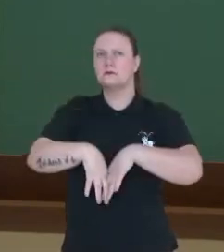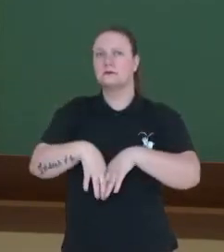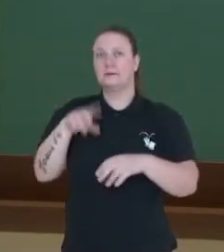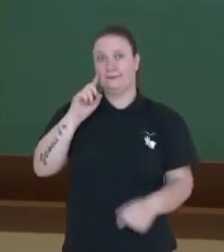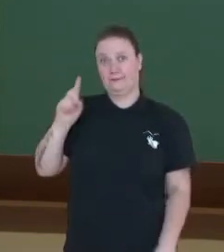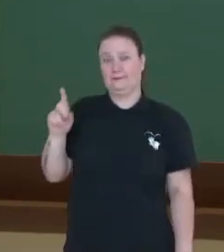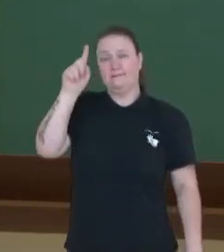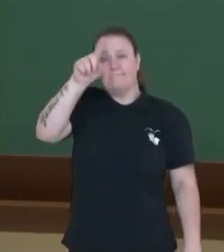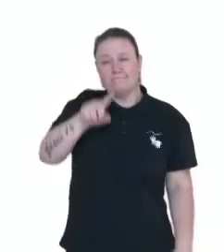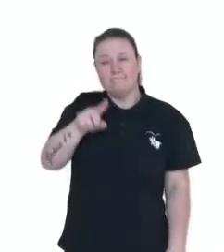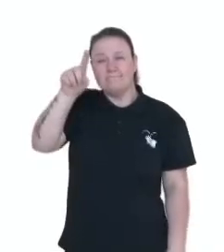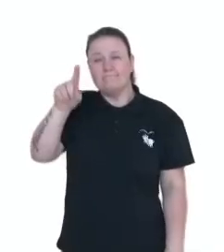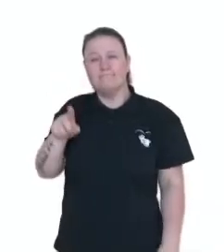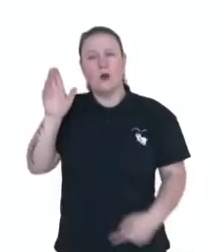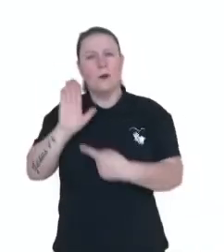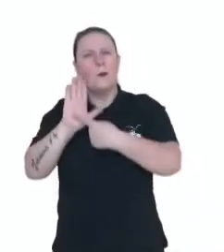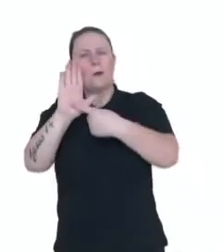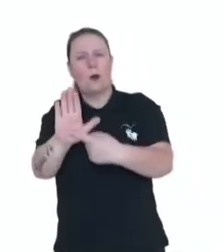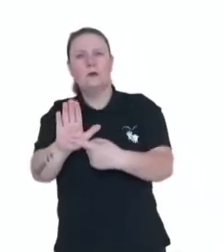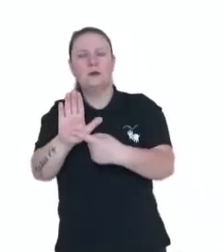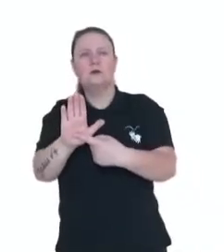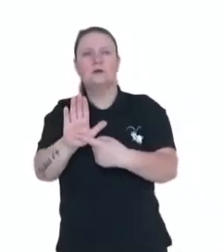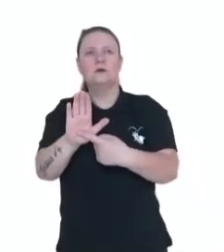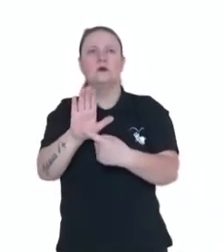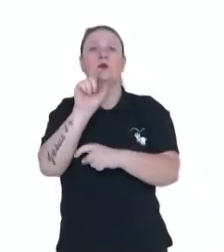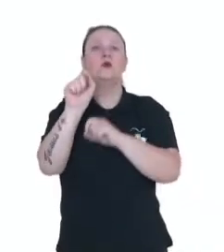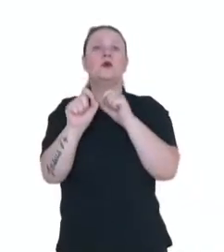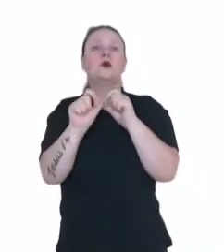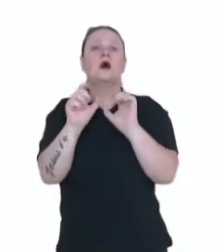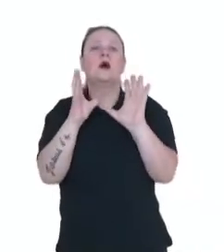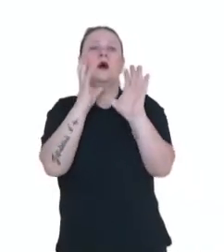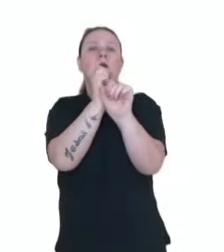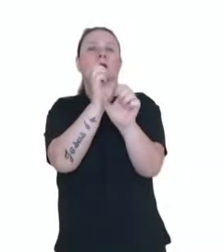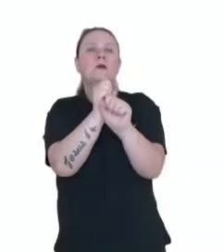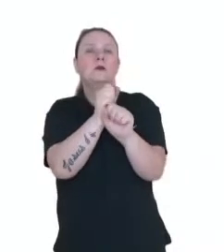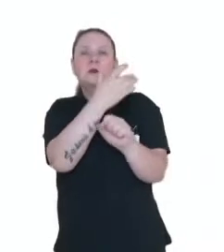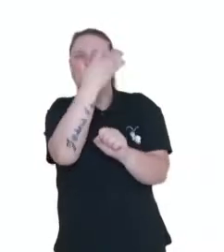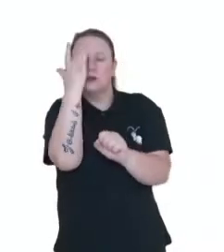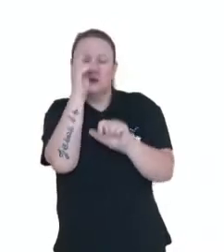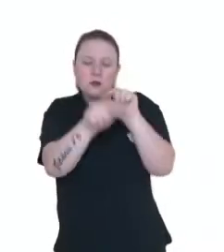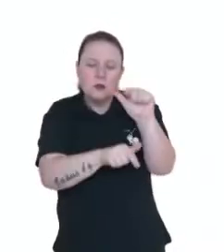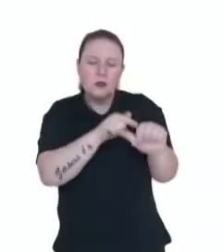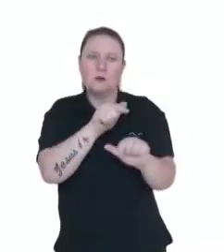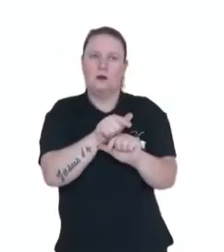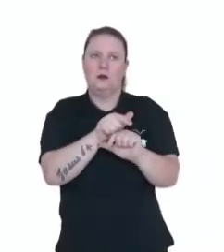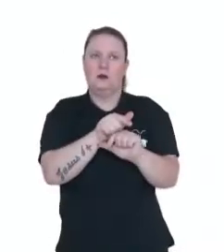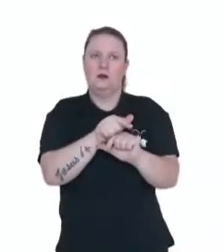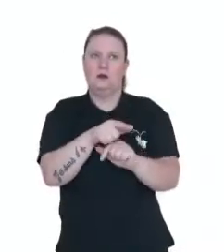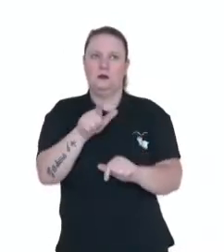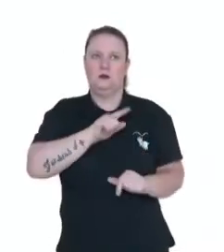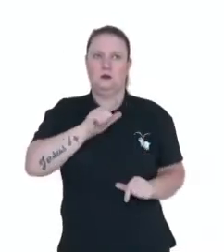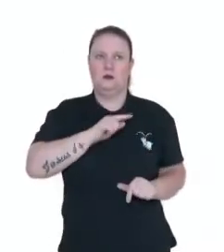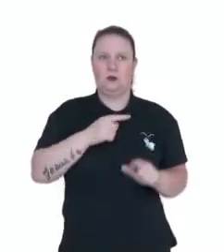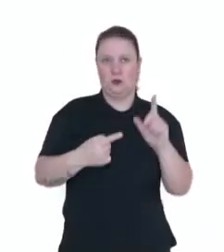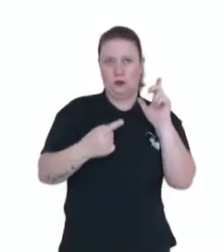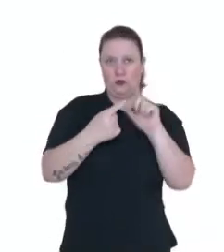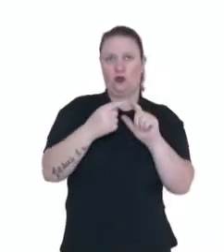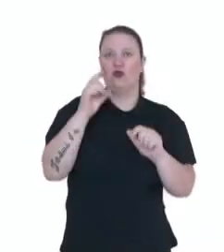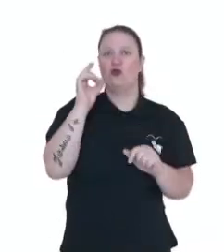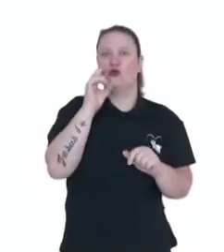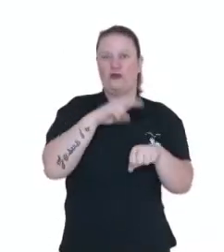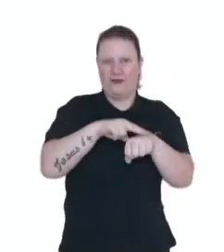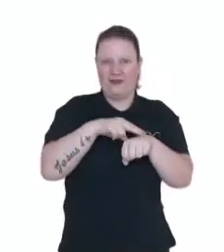bem essa informação para nós, onde as pessoas trabalham, considerando cada setor. Então, eu tenho o setor primário, que é da